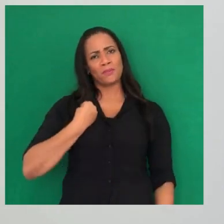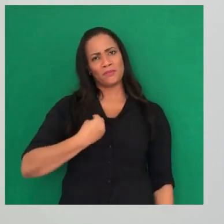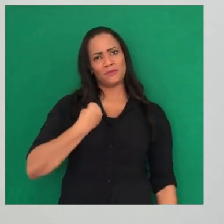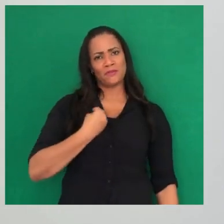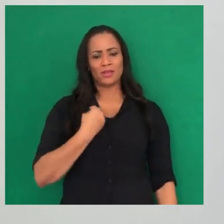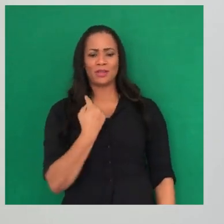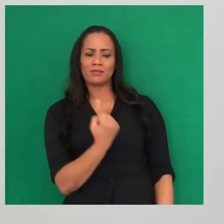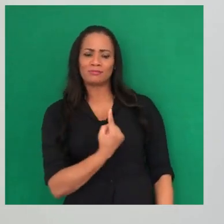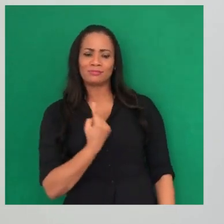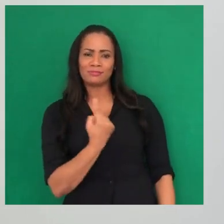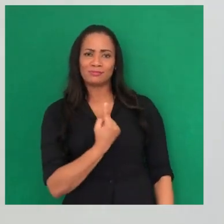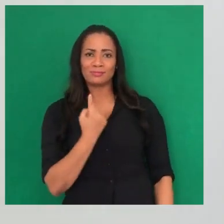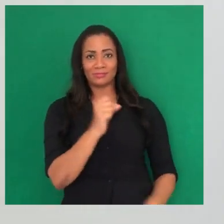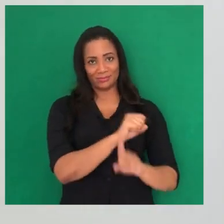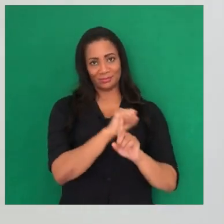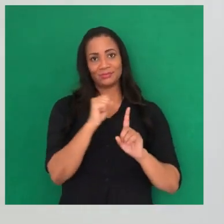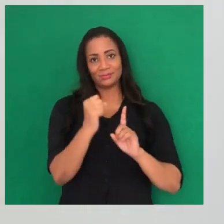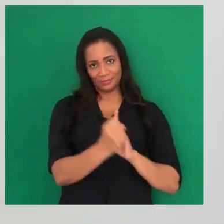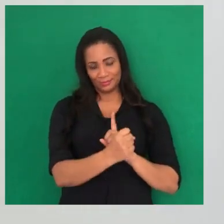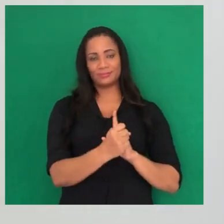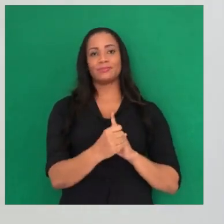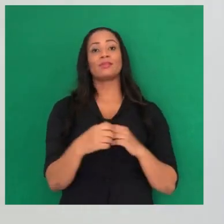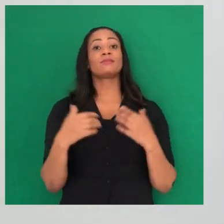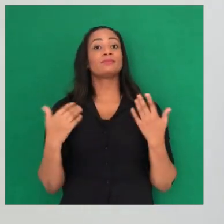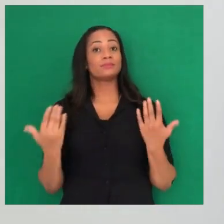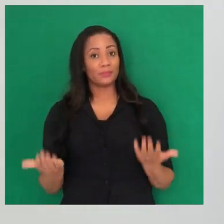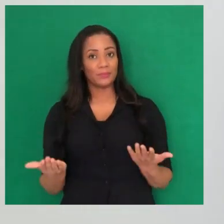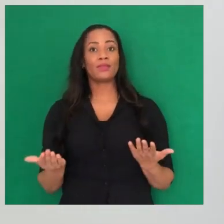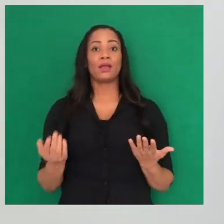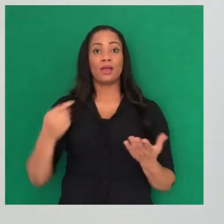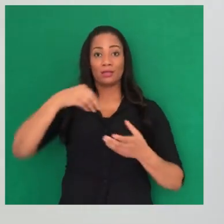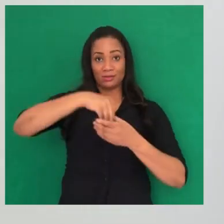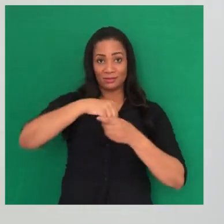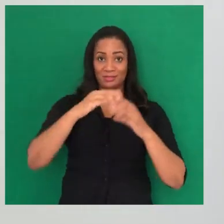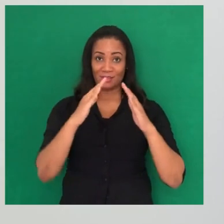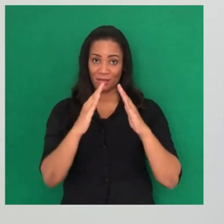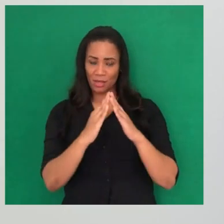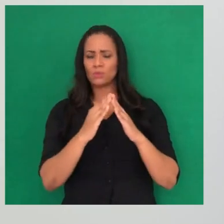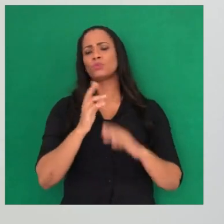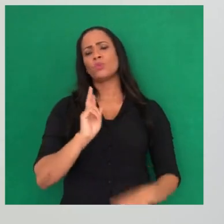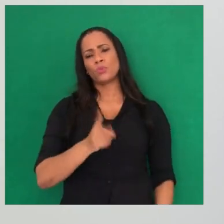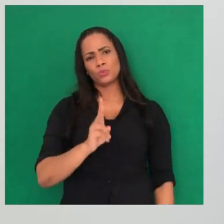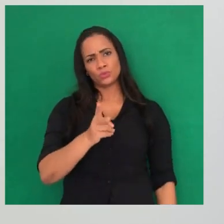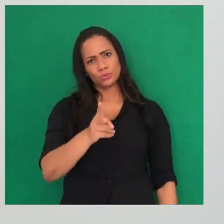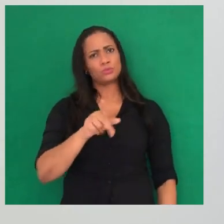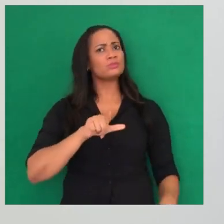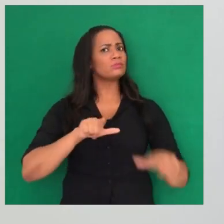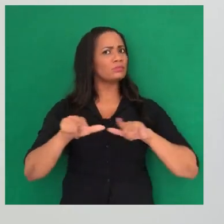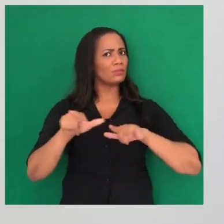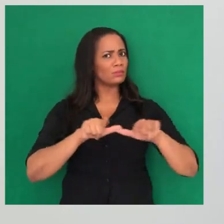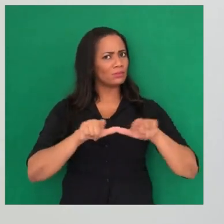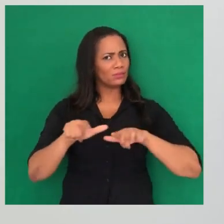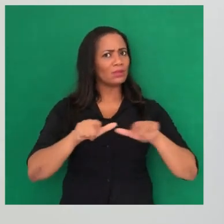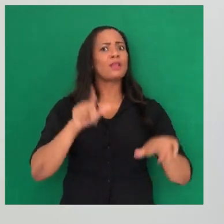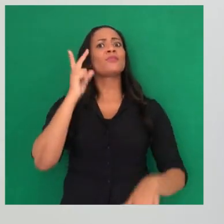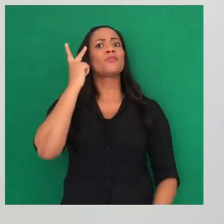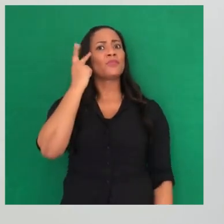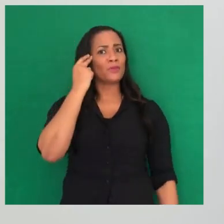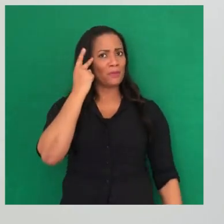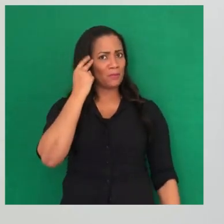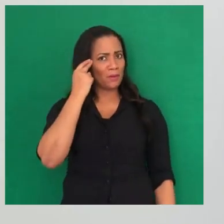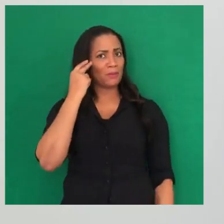rotina durante esse período de distanciamento social. Bom, daqui de casa eu continuo desenvolvendo as atividades